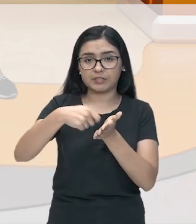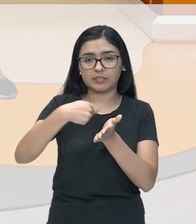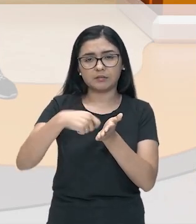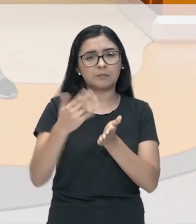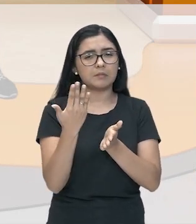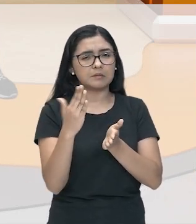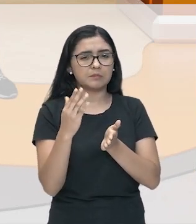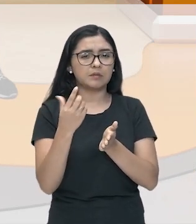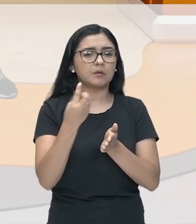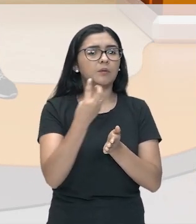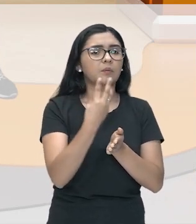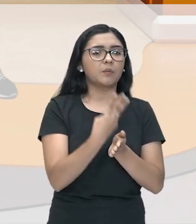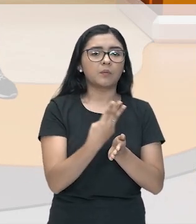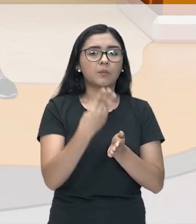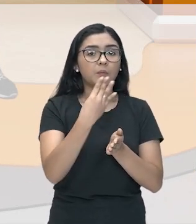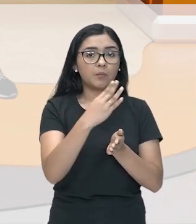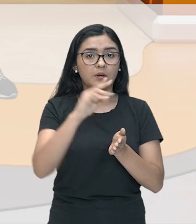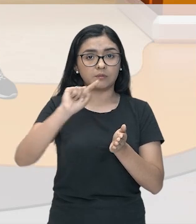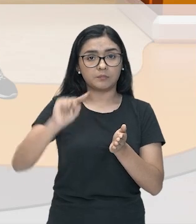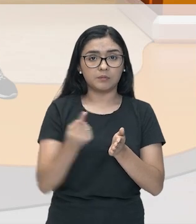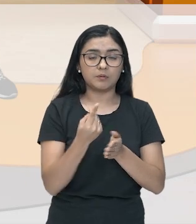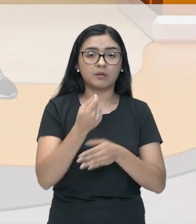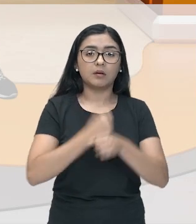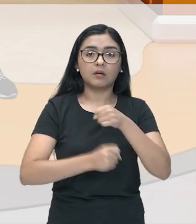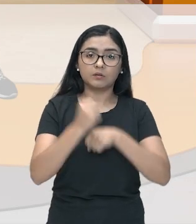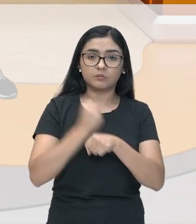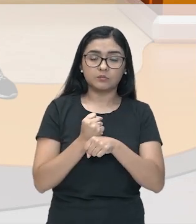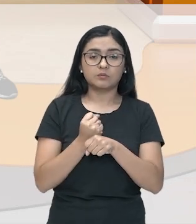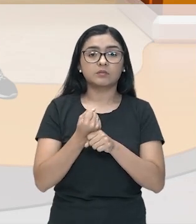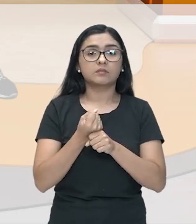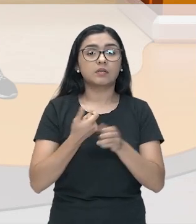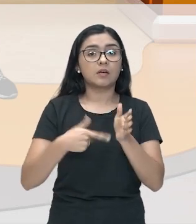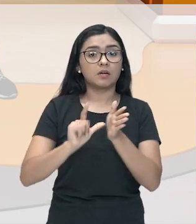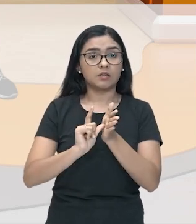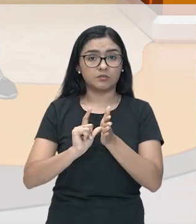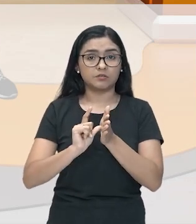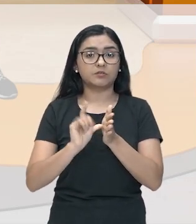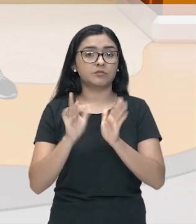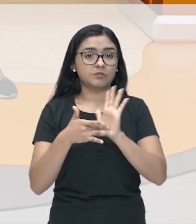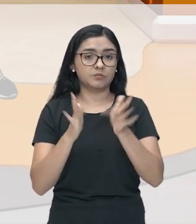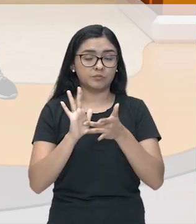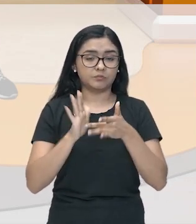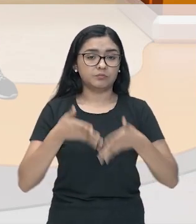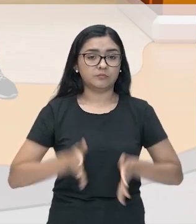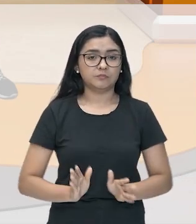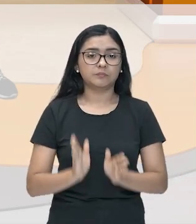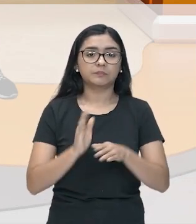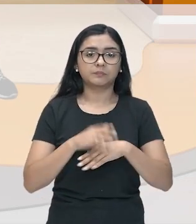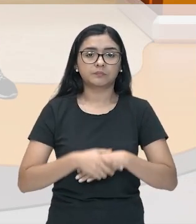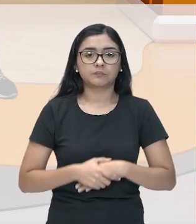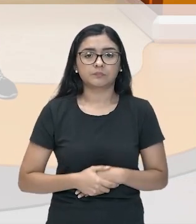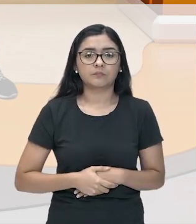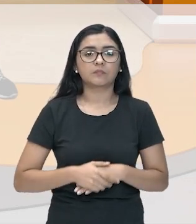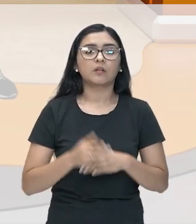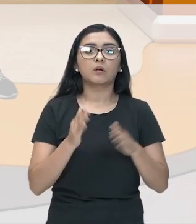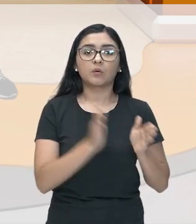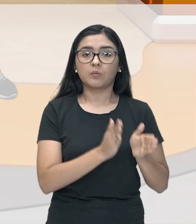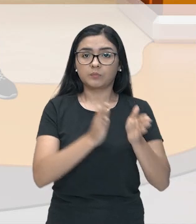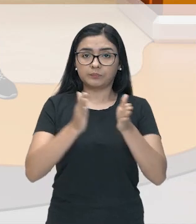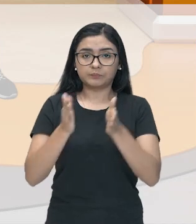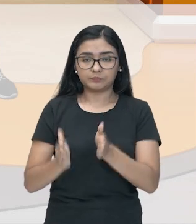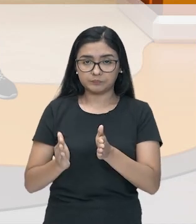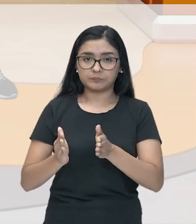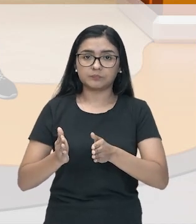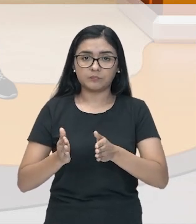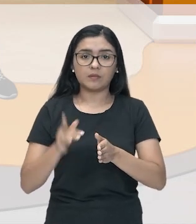por volta aí de quatro mil anos antes de Cristo. Depois da pré-história, o próximo período que foi definido ali pelos